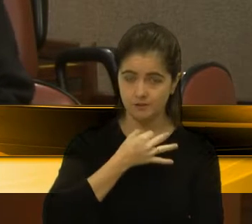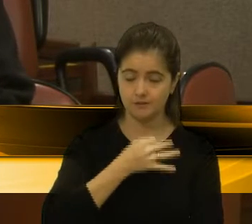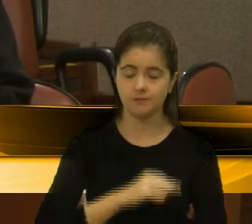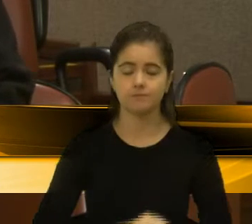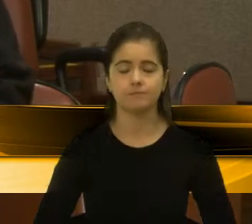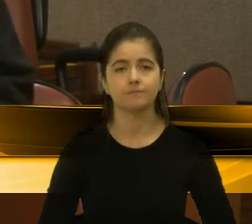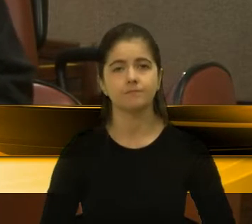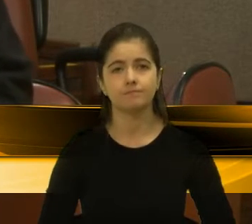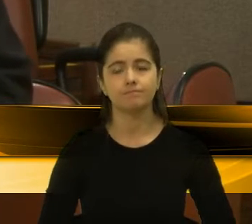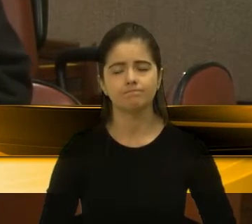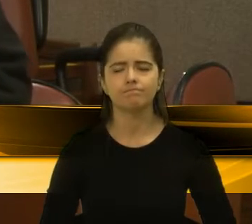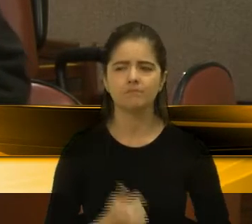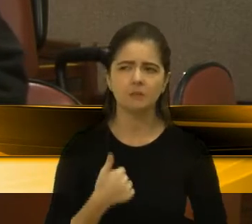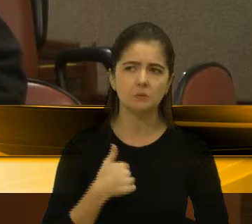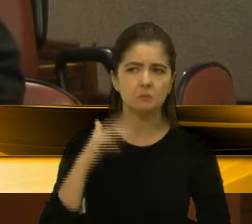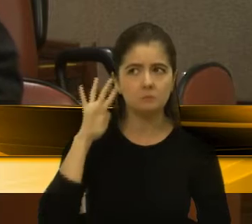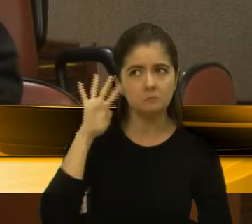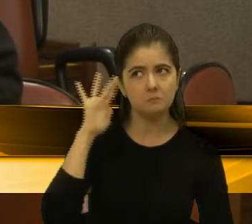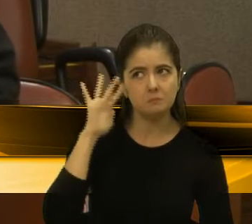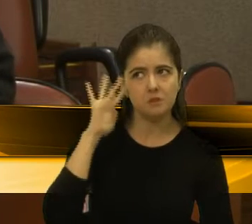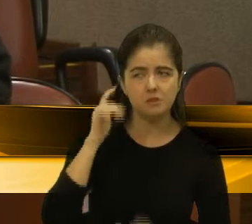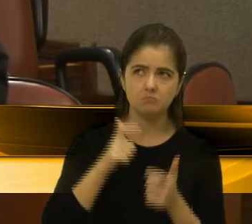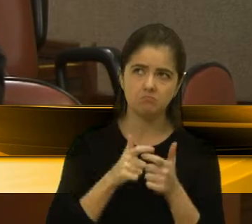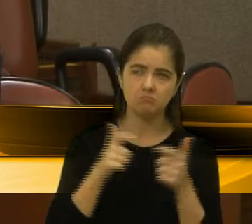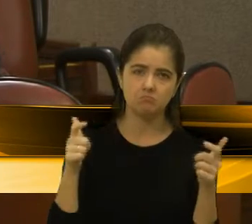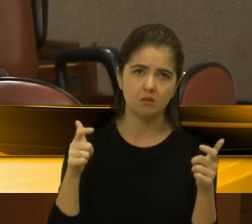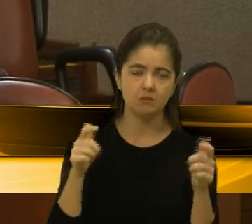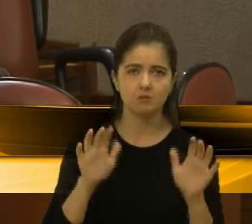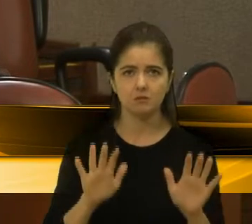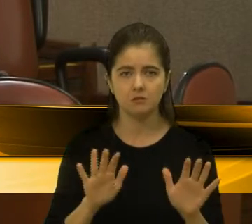pelo menos eu imagino pela sua grande maioria,